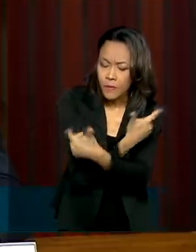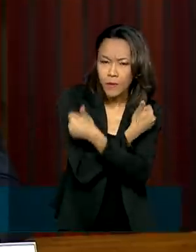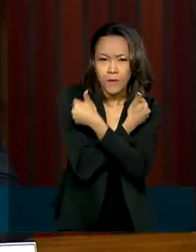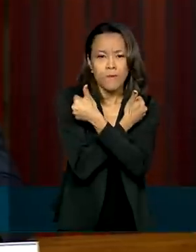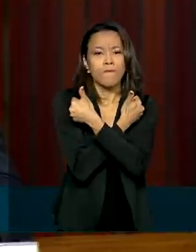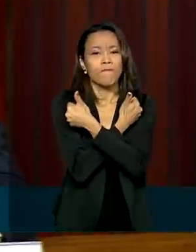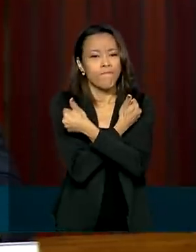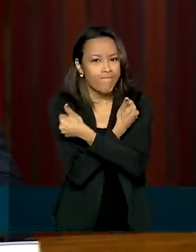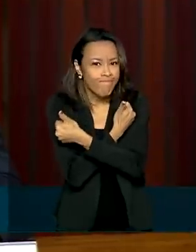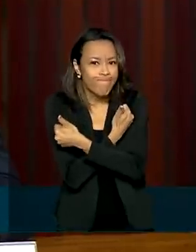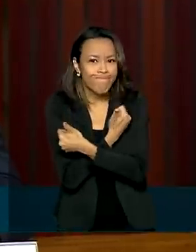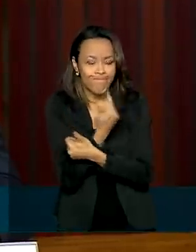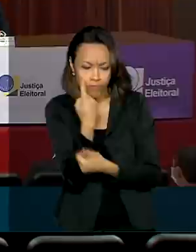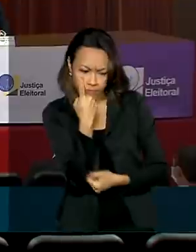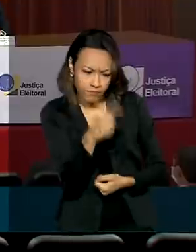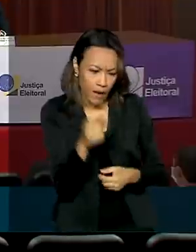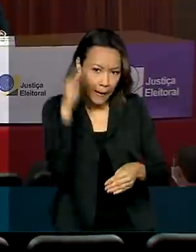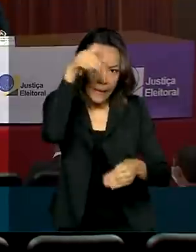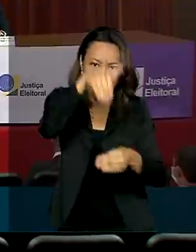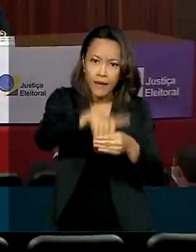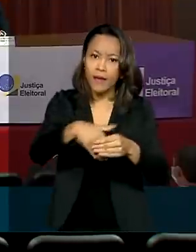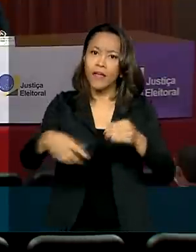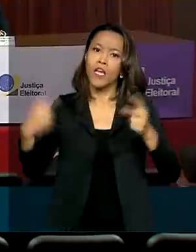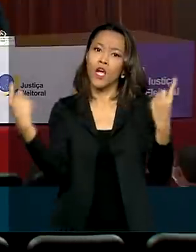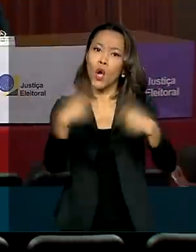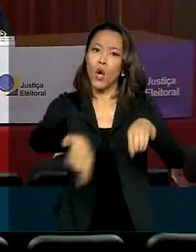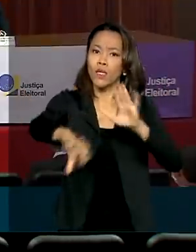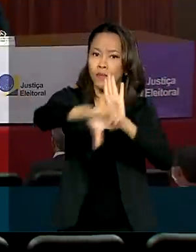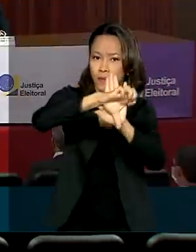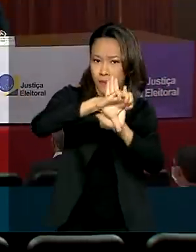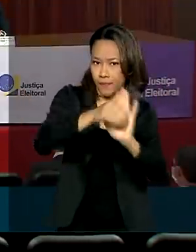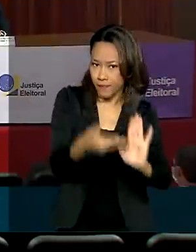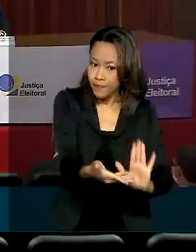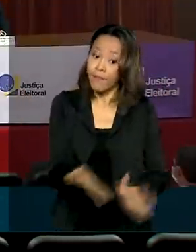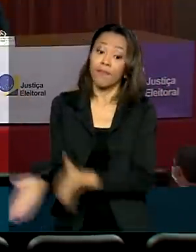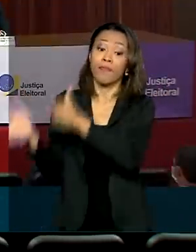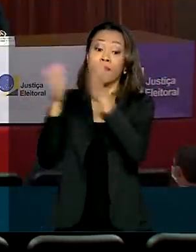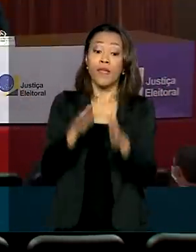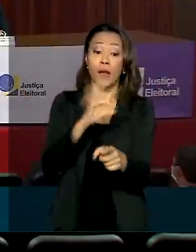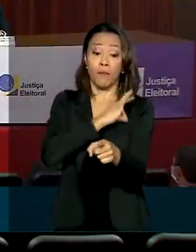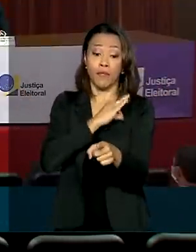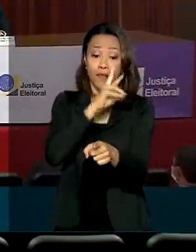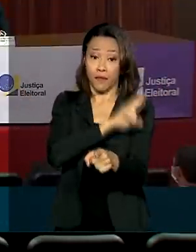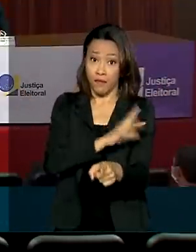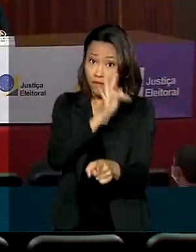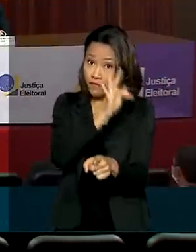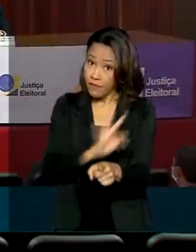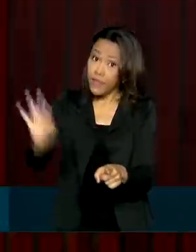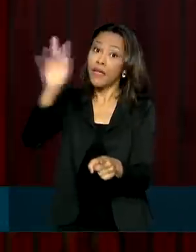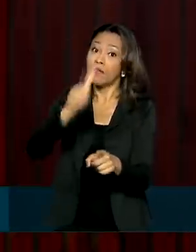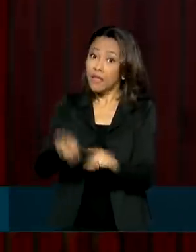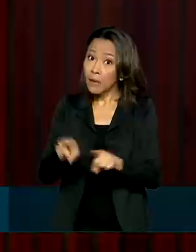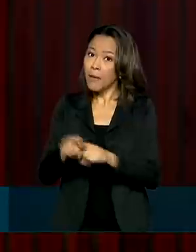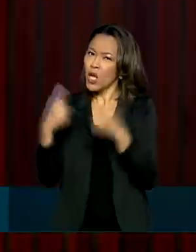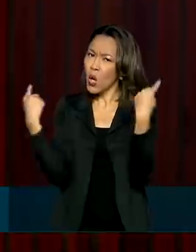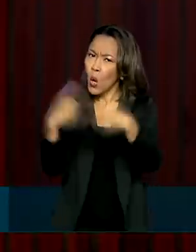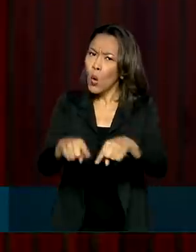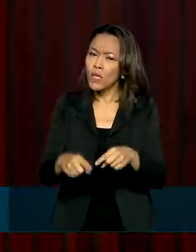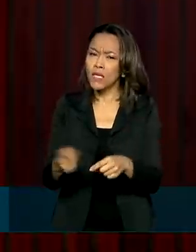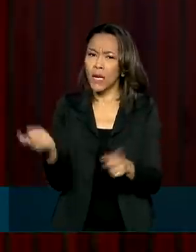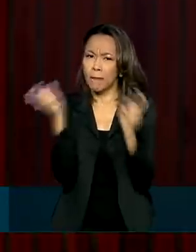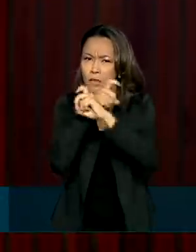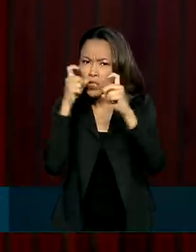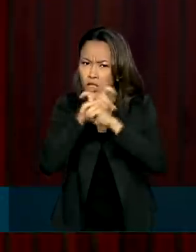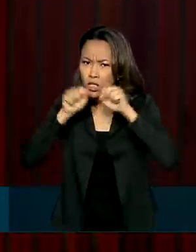questão dos crimes eleitorais. A Polícia Federal ainda vai atuar no combate à disseminação de fake news e outros crimes